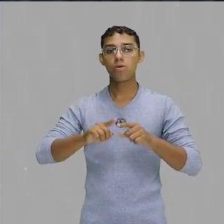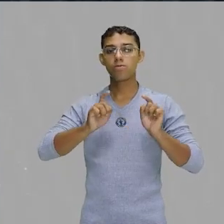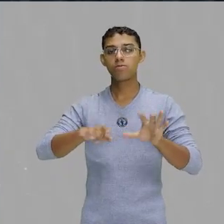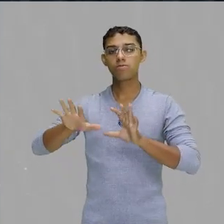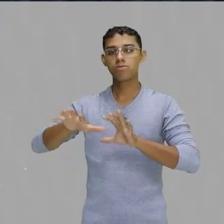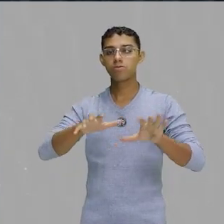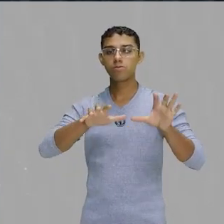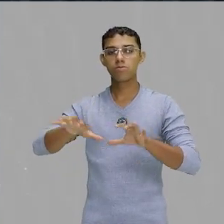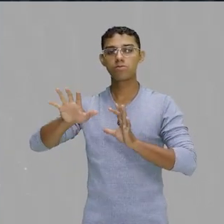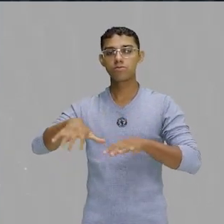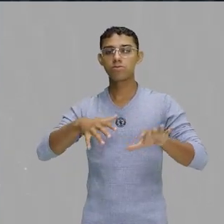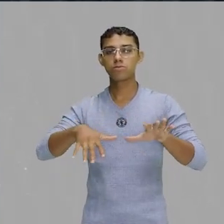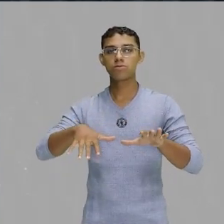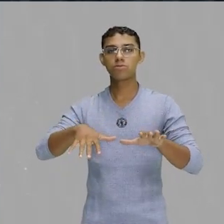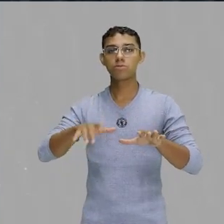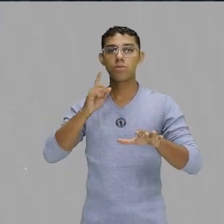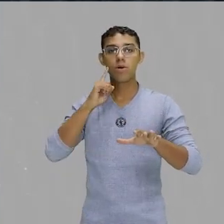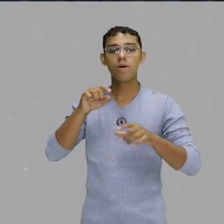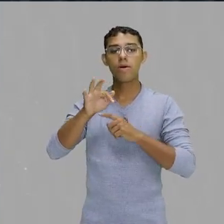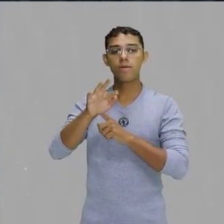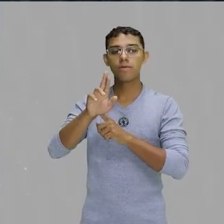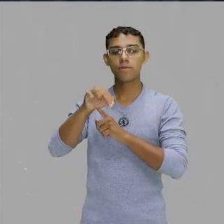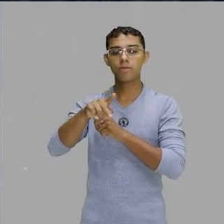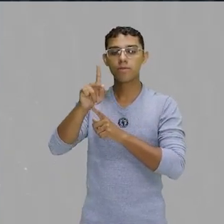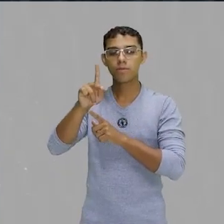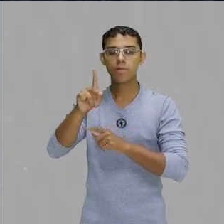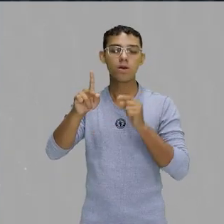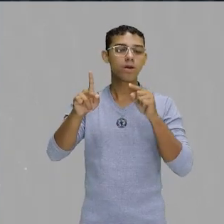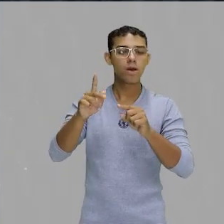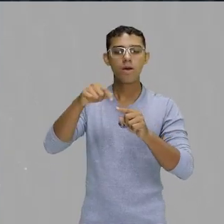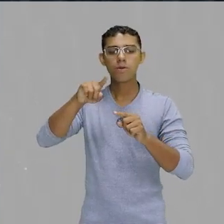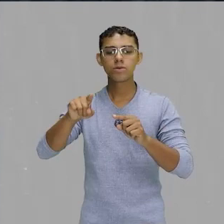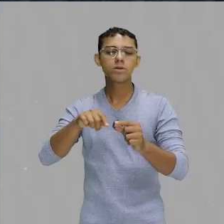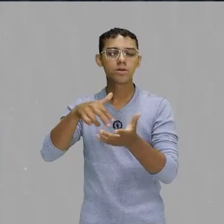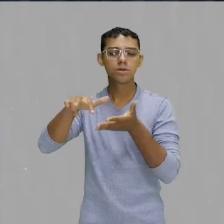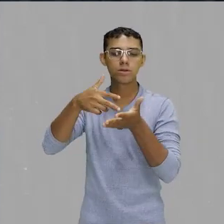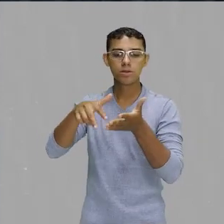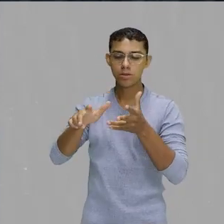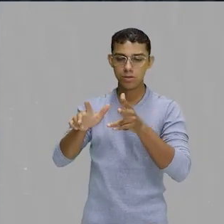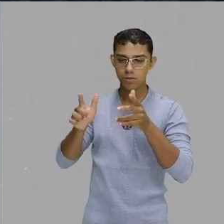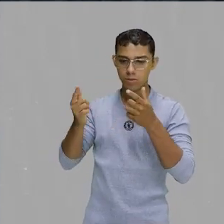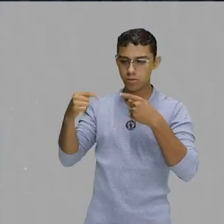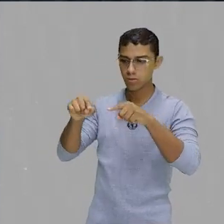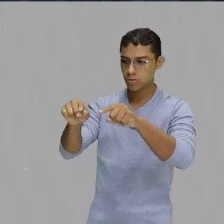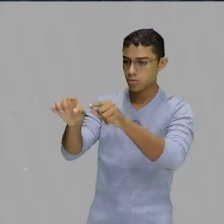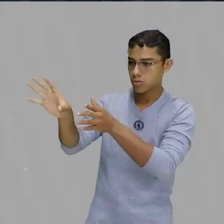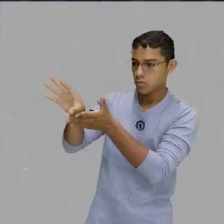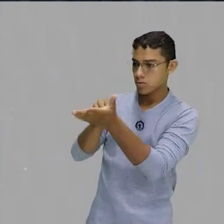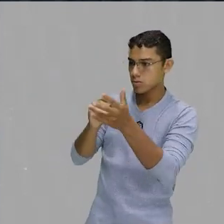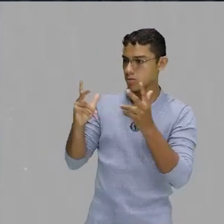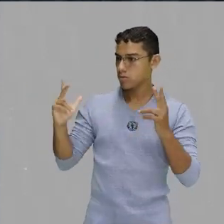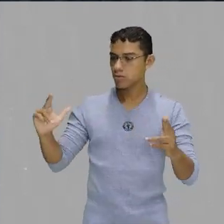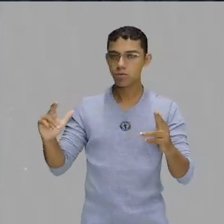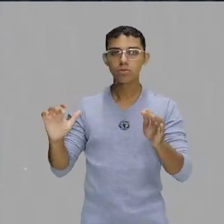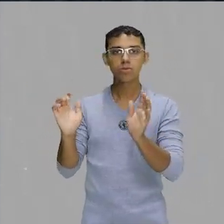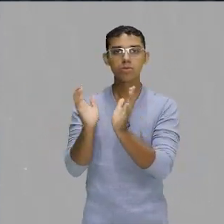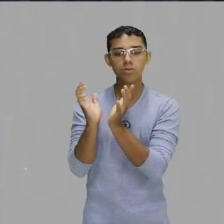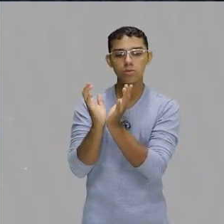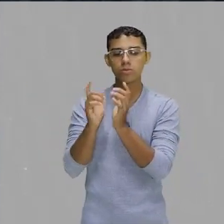O funk, ele tem toda essa coreografia. Vocês fazem ele coreografado. O reggaeton também, tá?